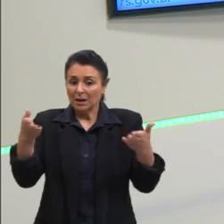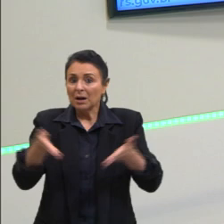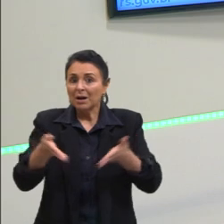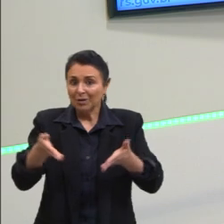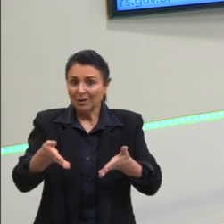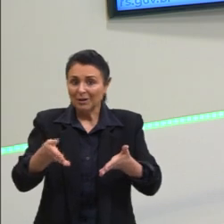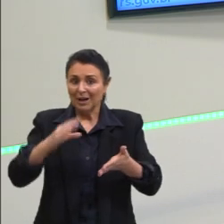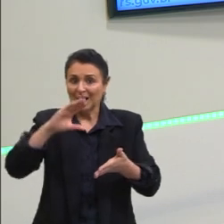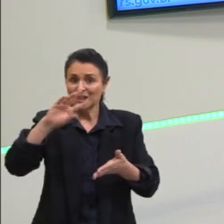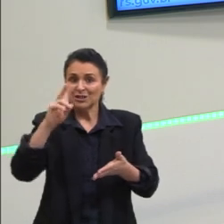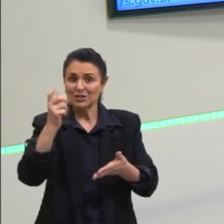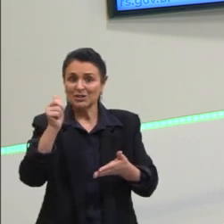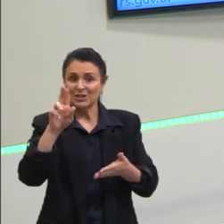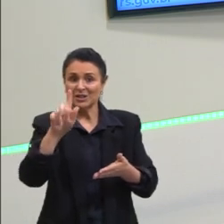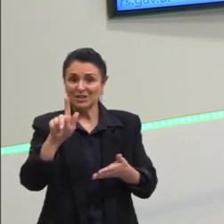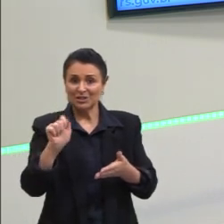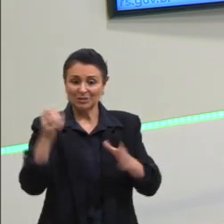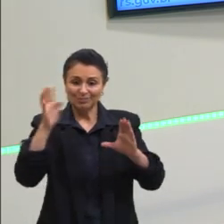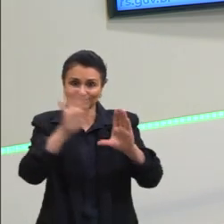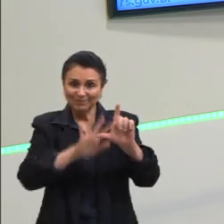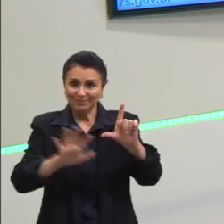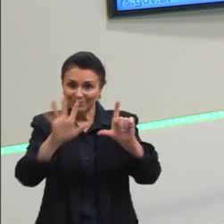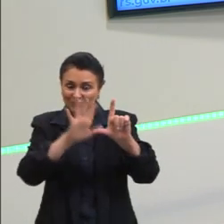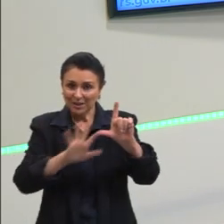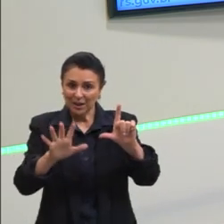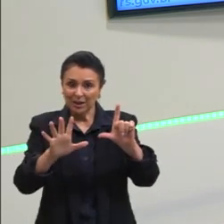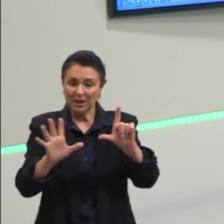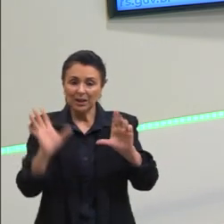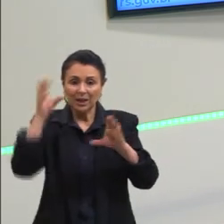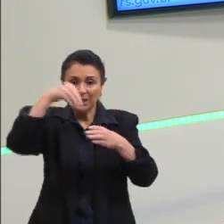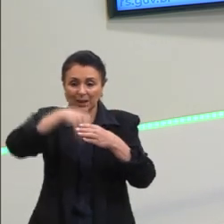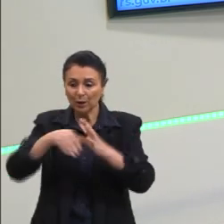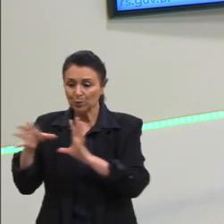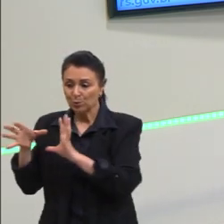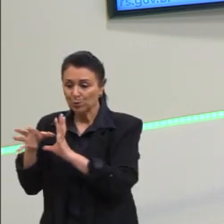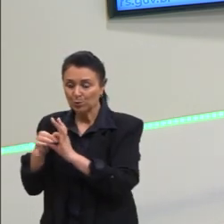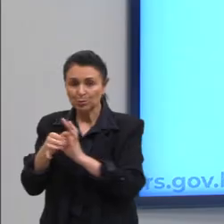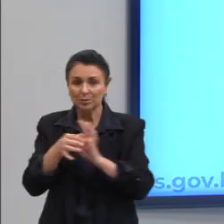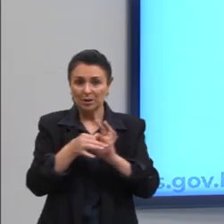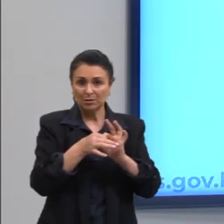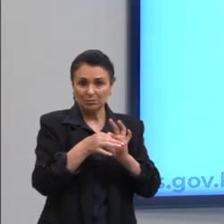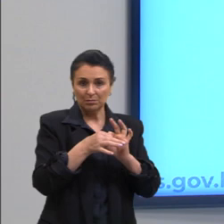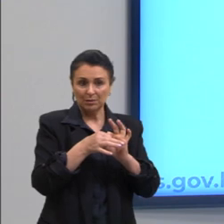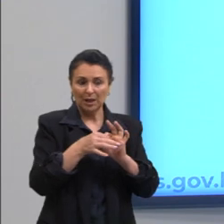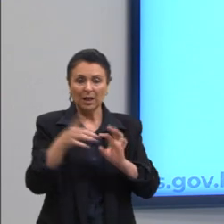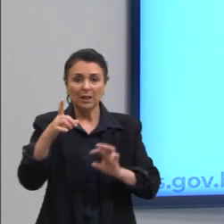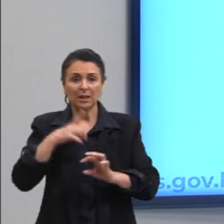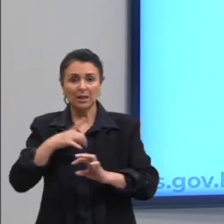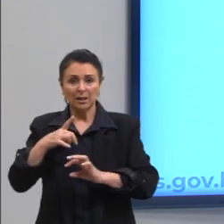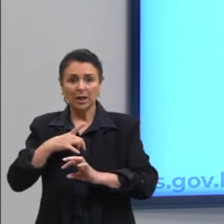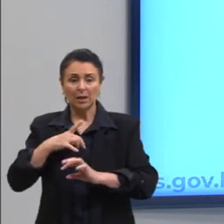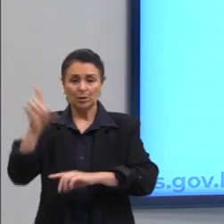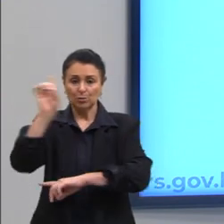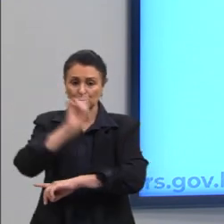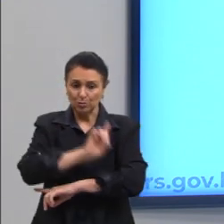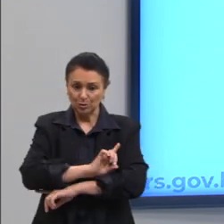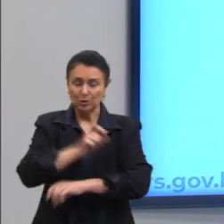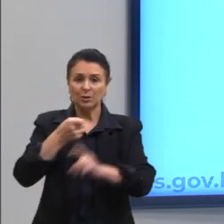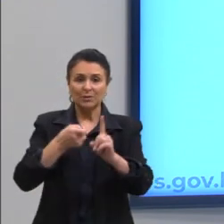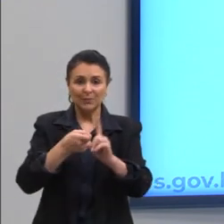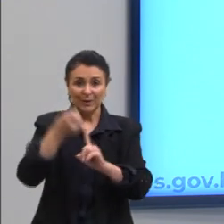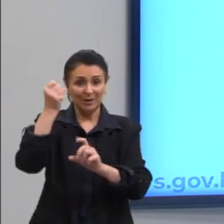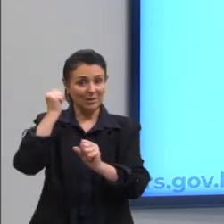acontece dentro de um determinado contexto, ela é datada, ela é